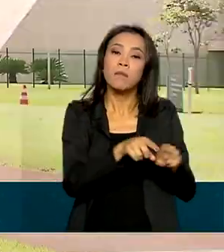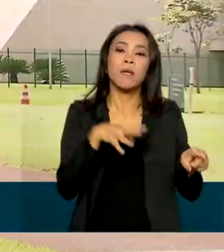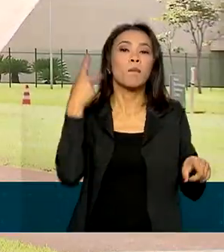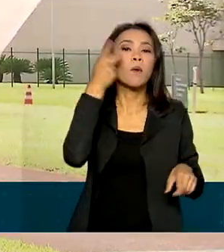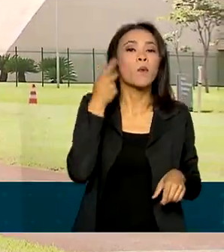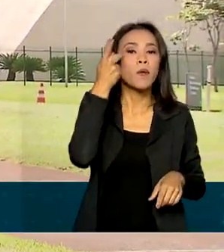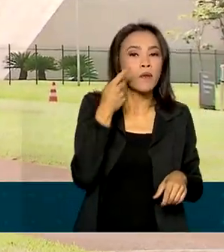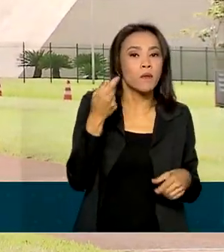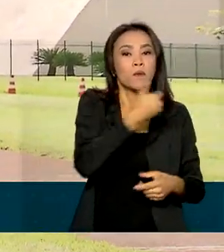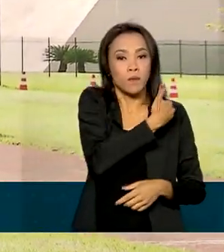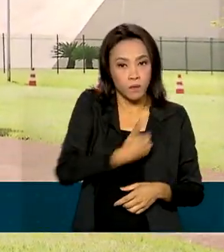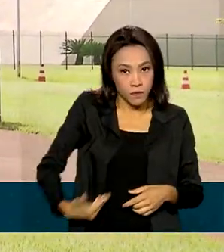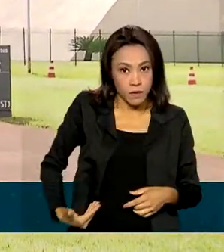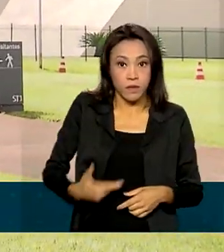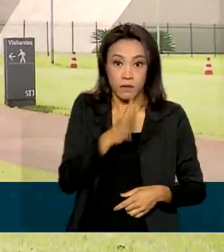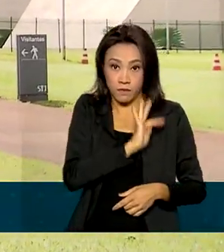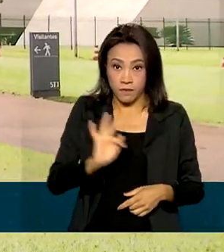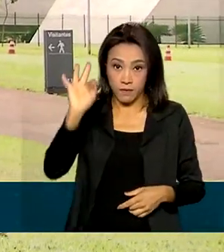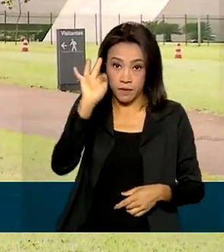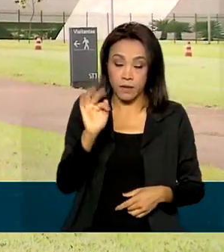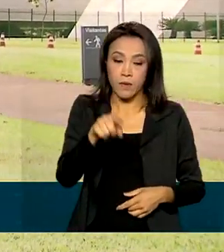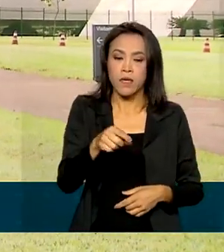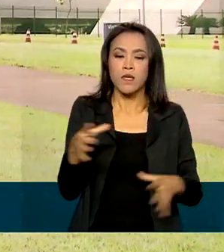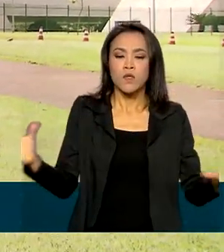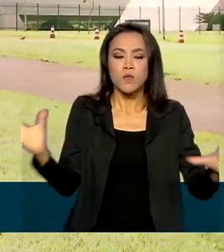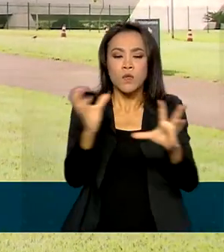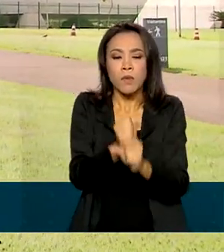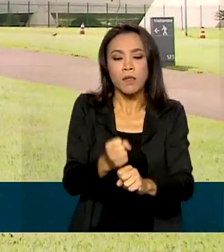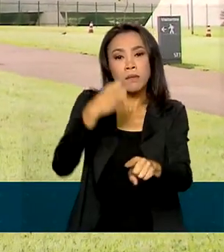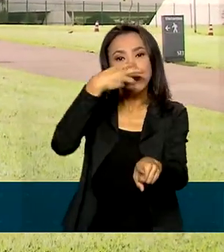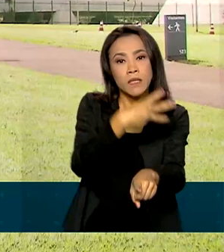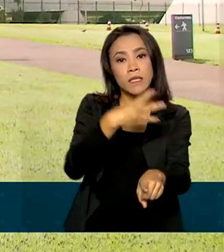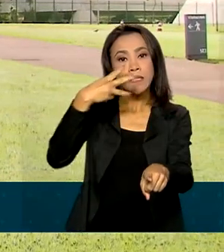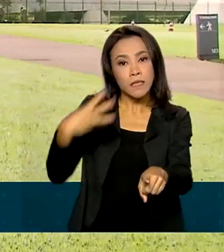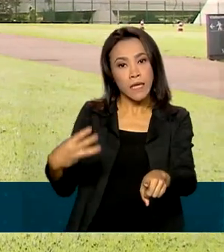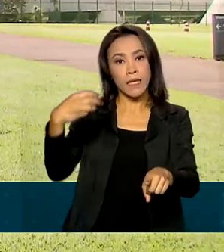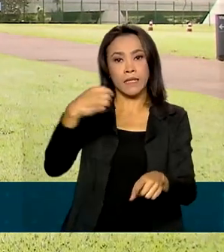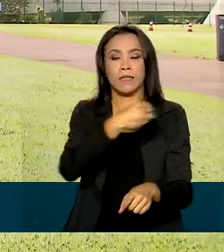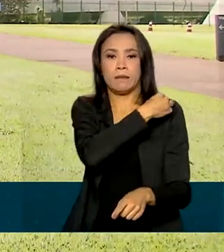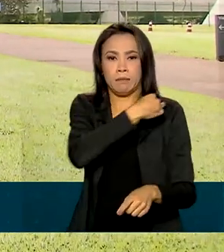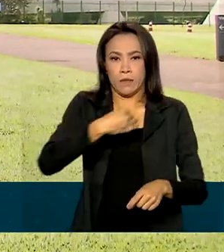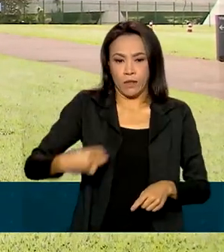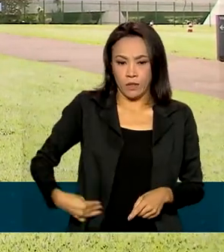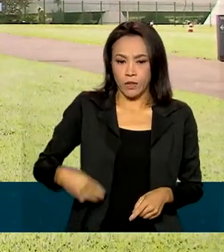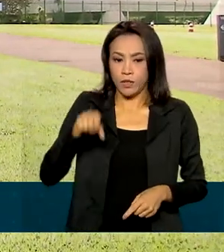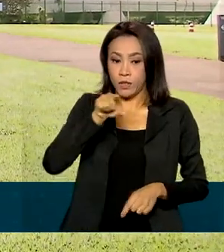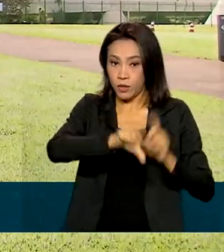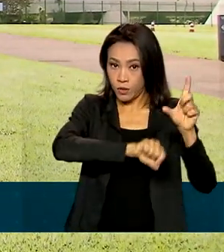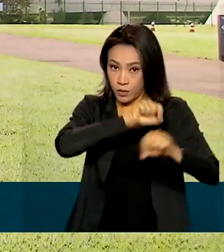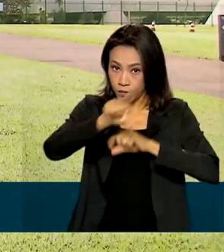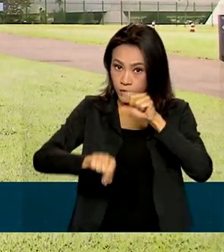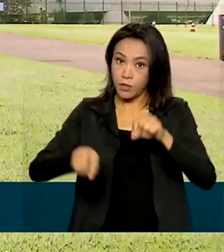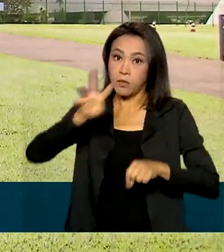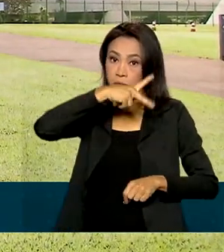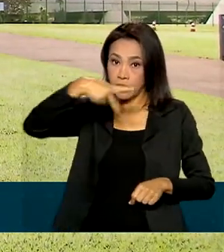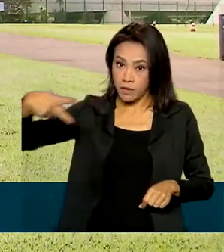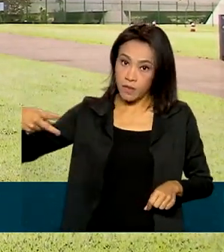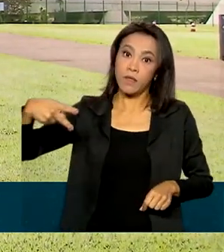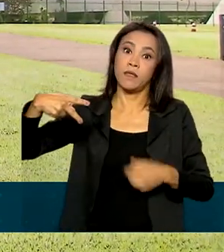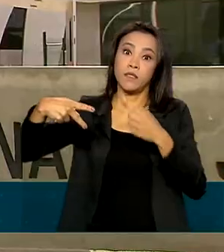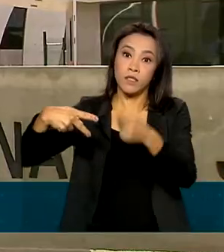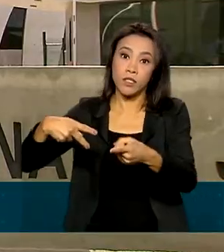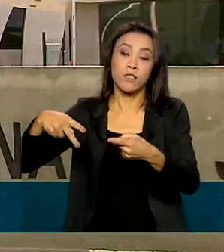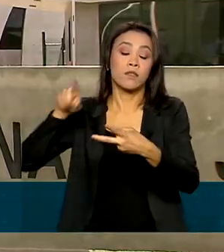Composto por 33 ministros escolhidos e nomeados pelo presidente da República, a partir de lista